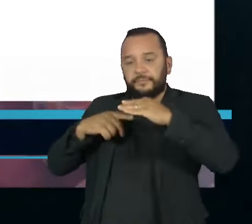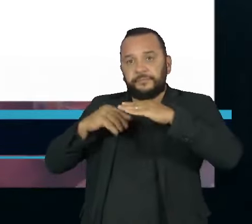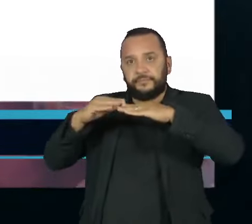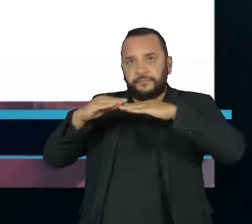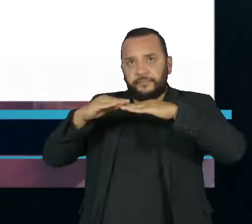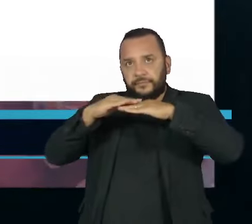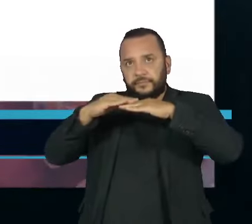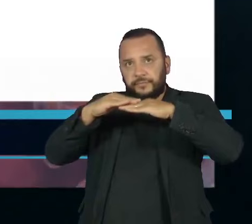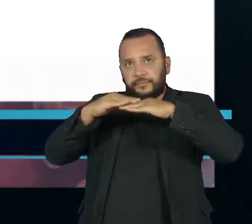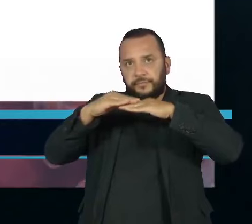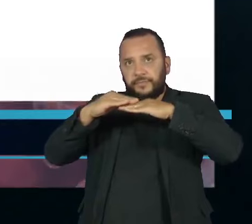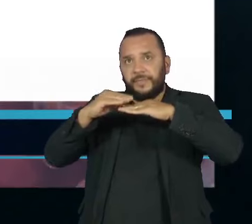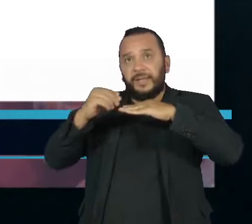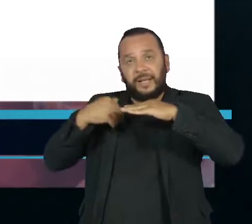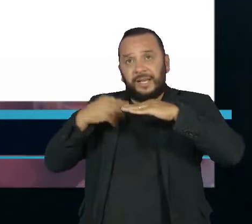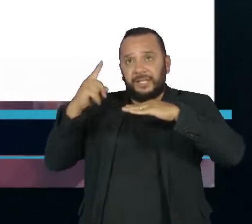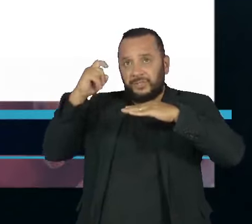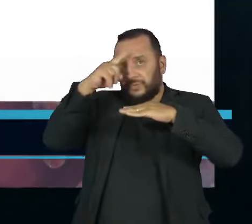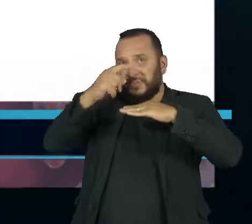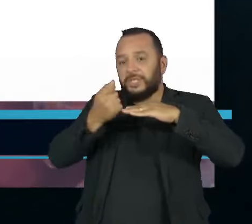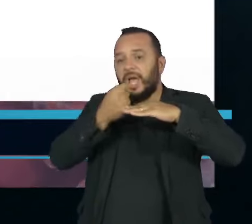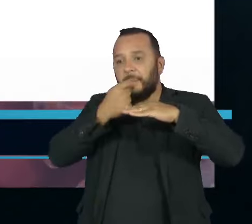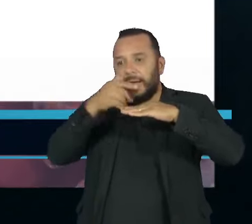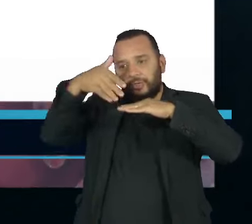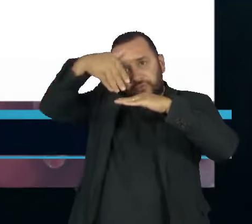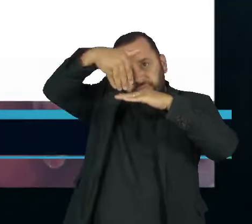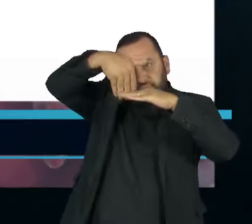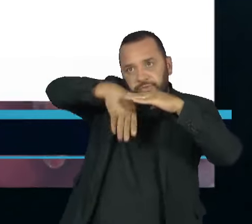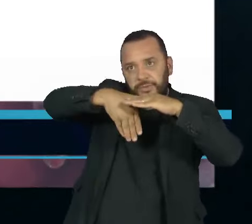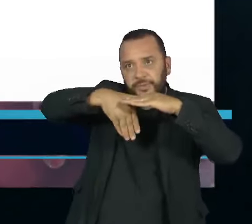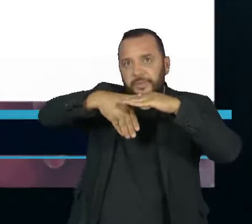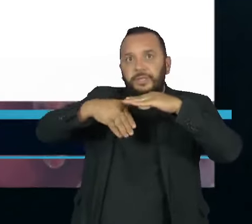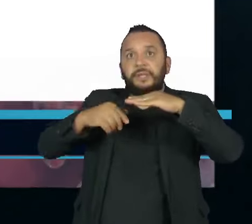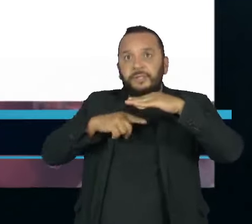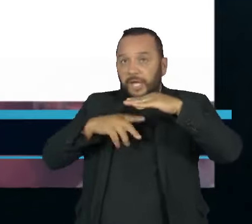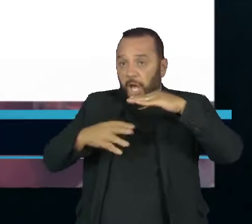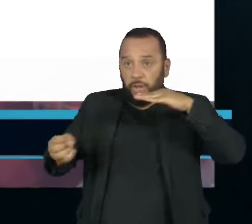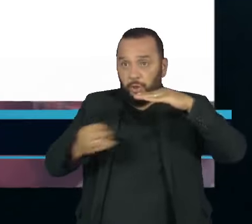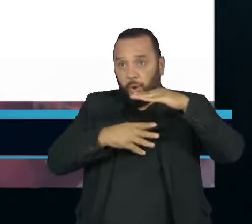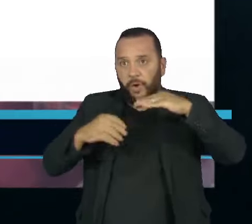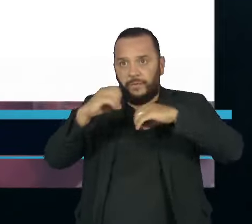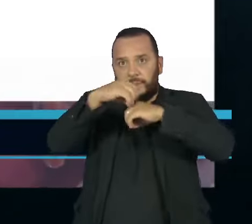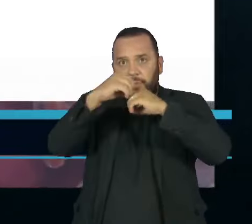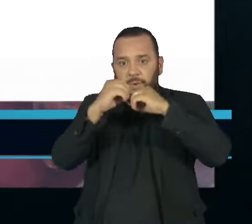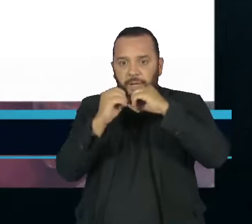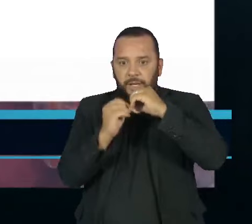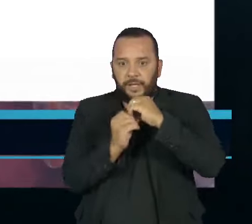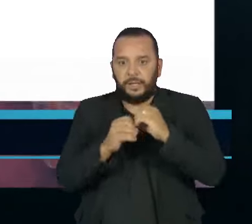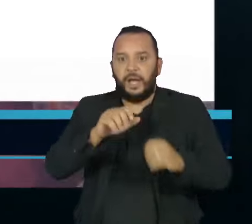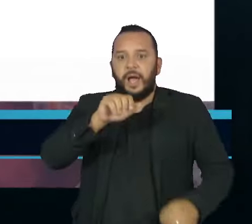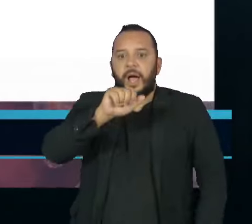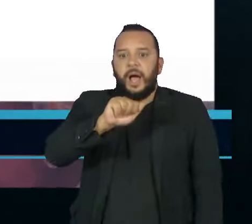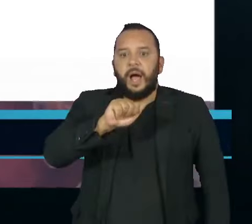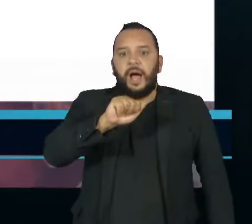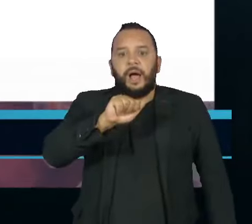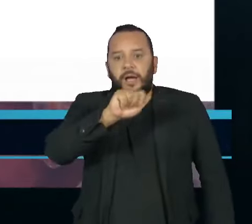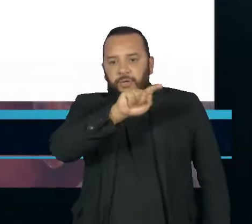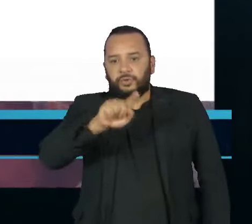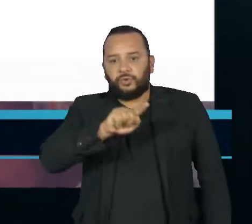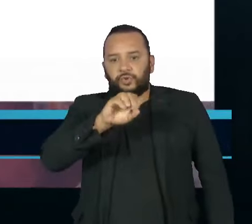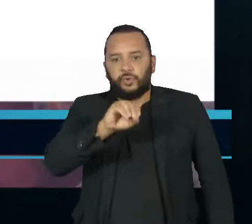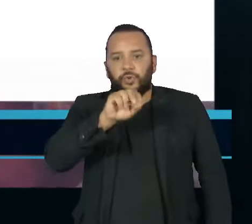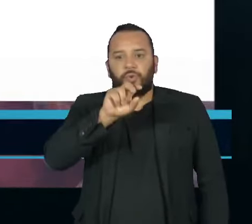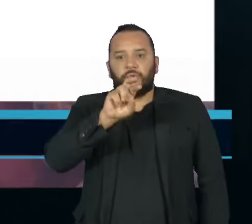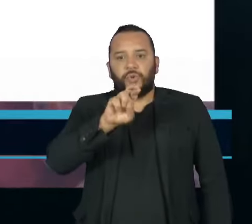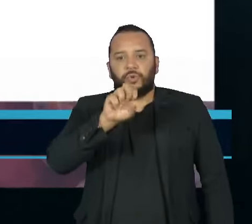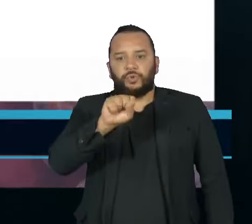componente que impede a ação dos antibióticos. A nova molécula, a zossura balpina, age contra